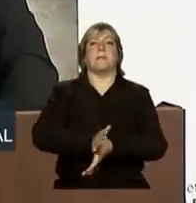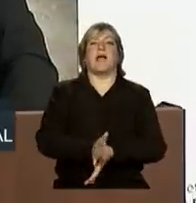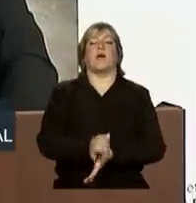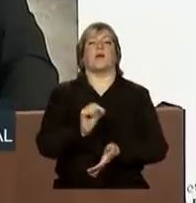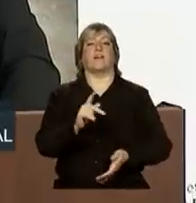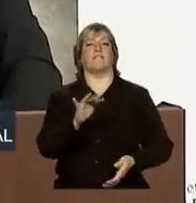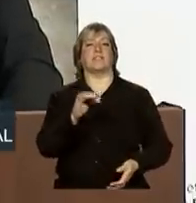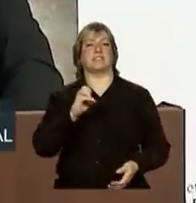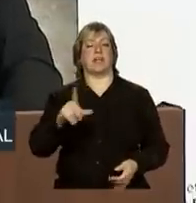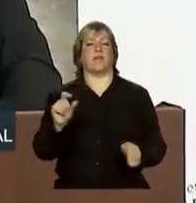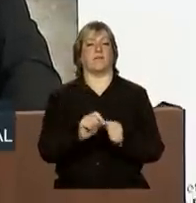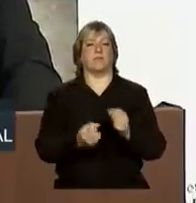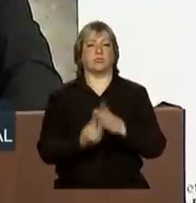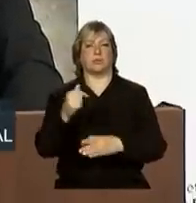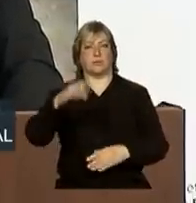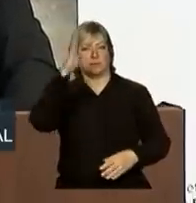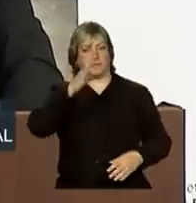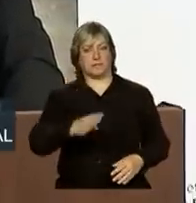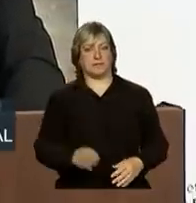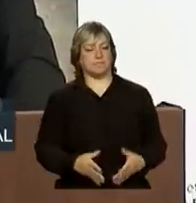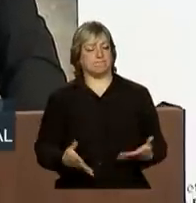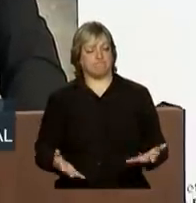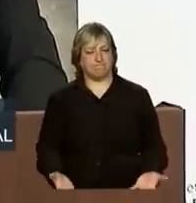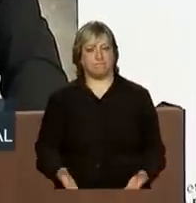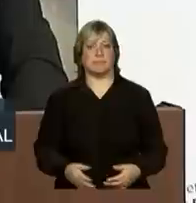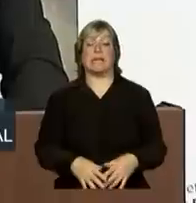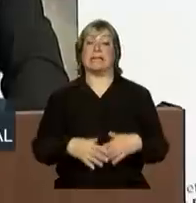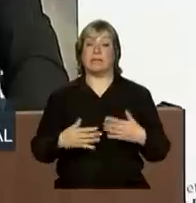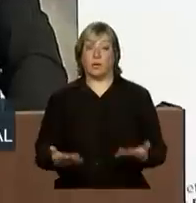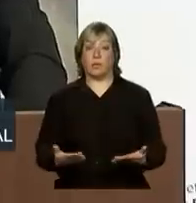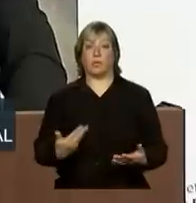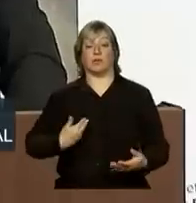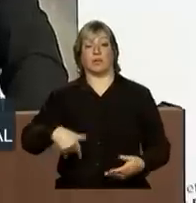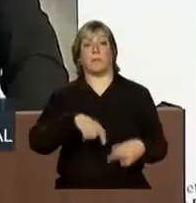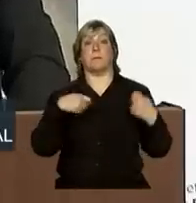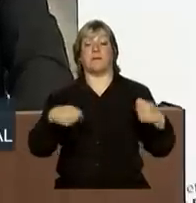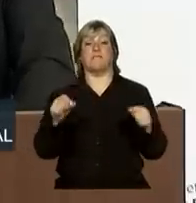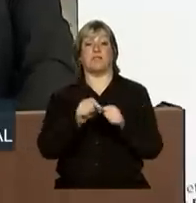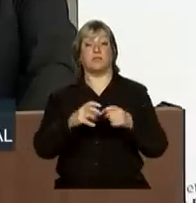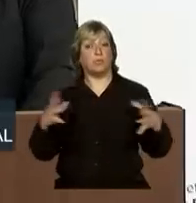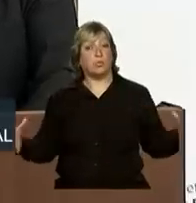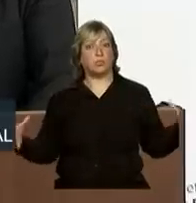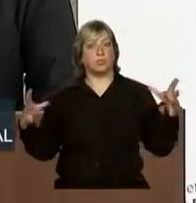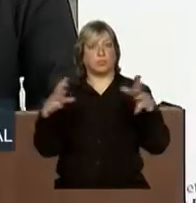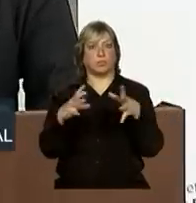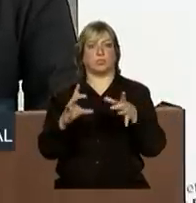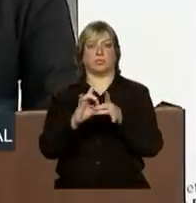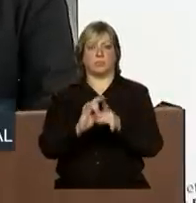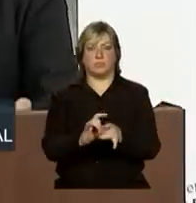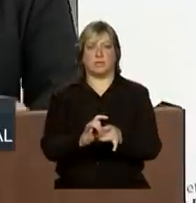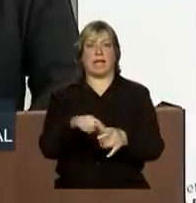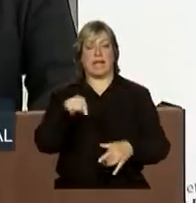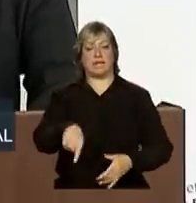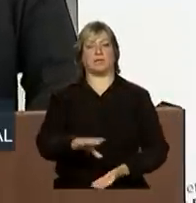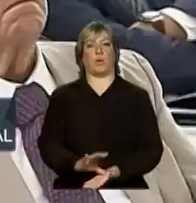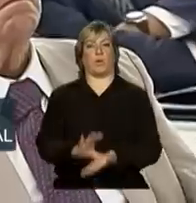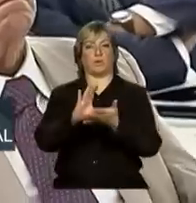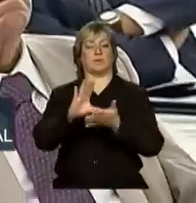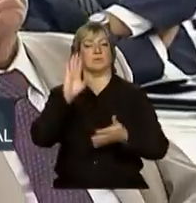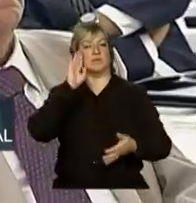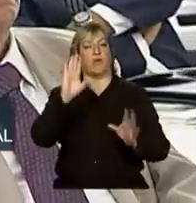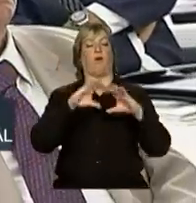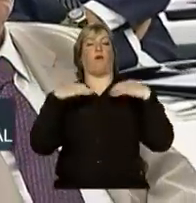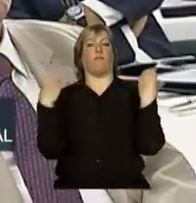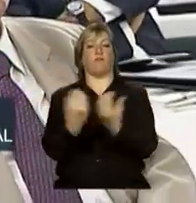que se instalaram no Brasil, desgraçadamente. Portanto, temos que fazer um mutirão. E esse conselho é o fórum